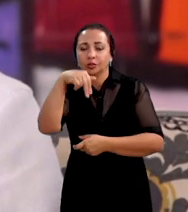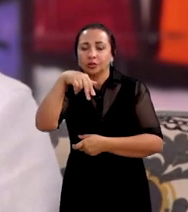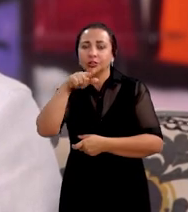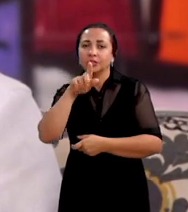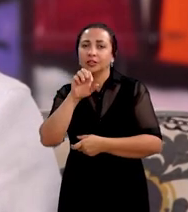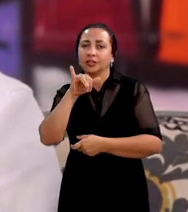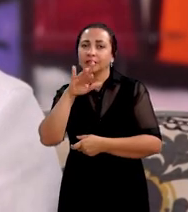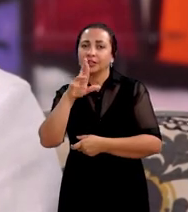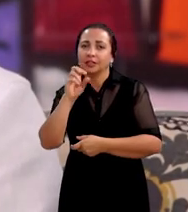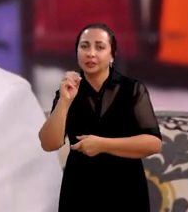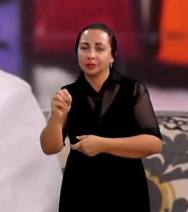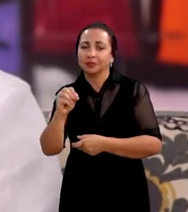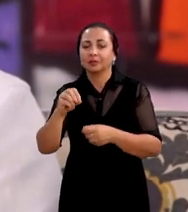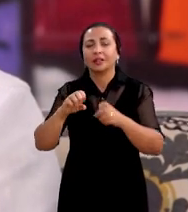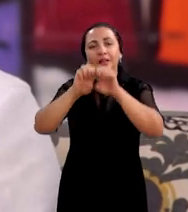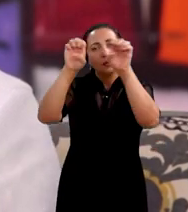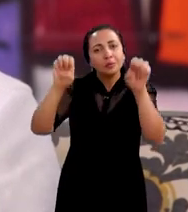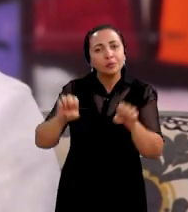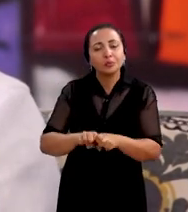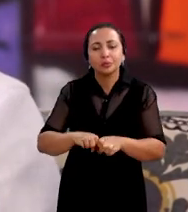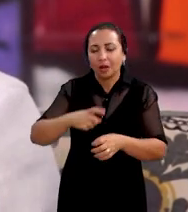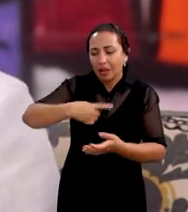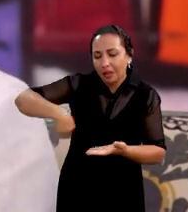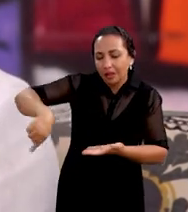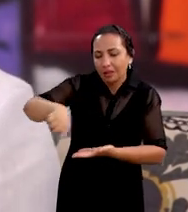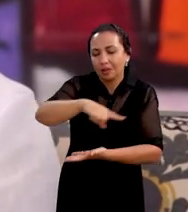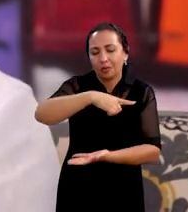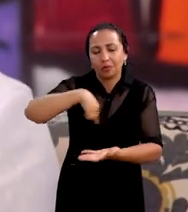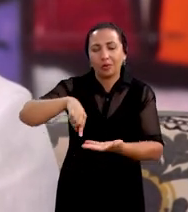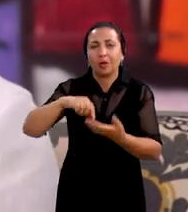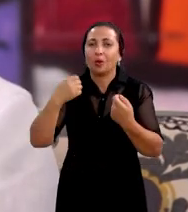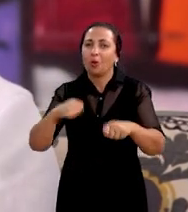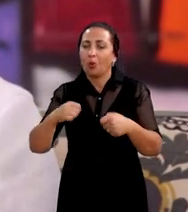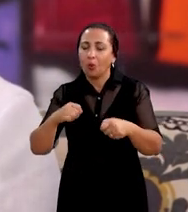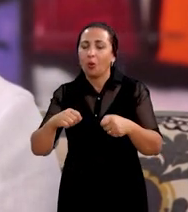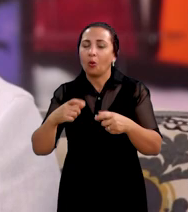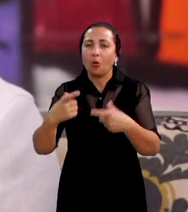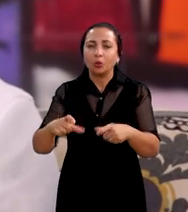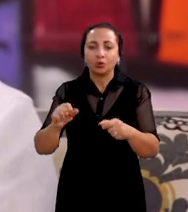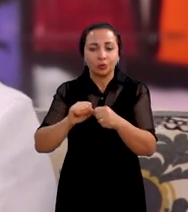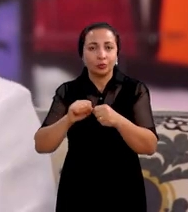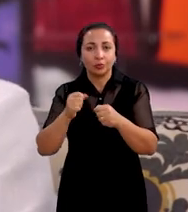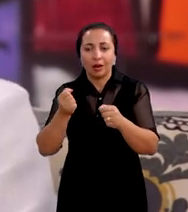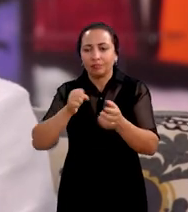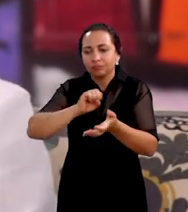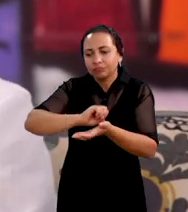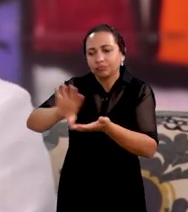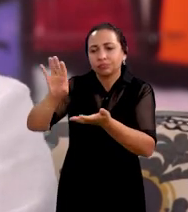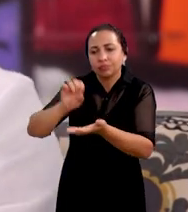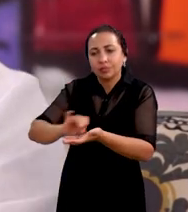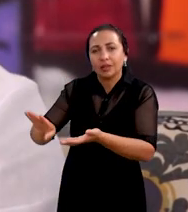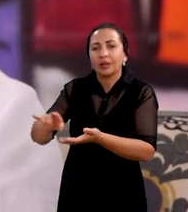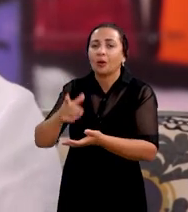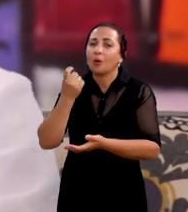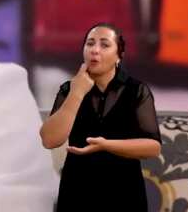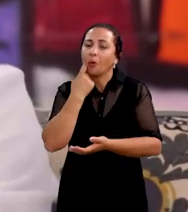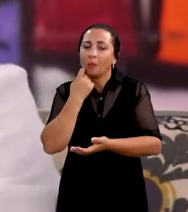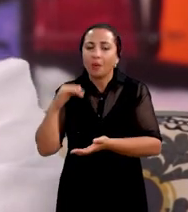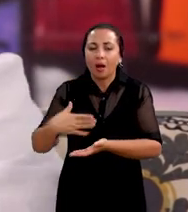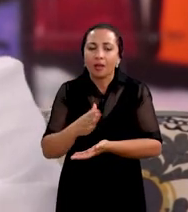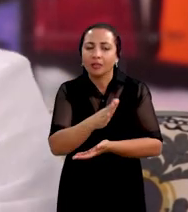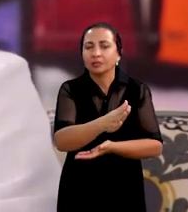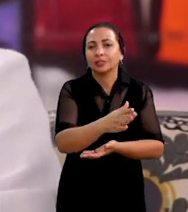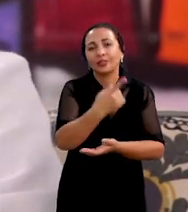chamado de chiqueiro. O chiqueiro é uma estrutura circular onde é feita a despesca do curral onde o peixe